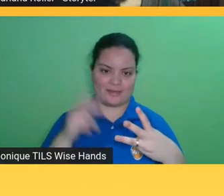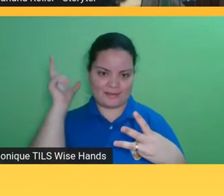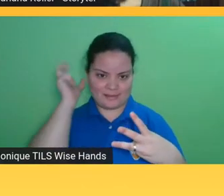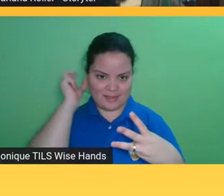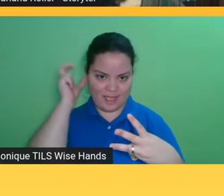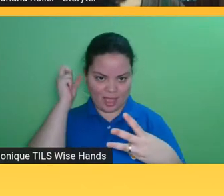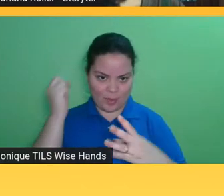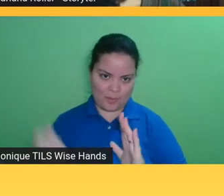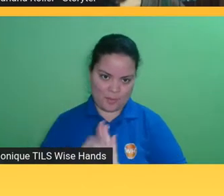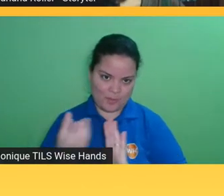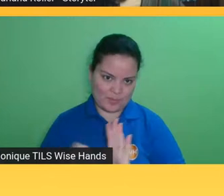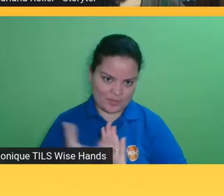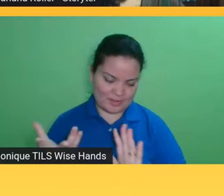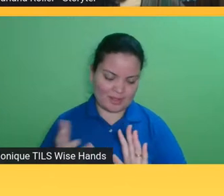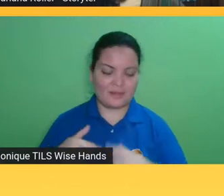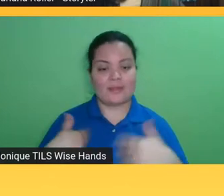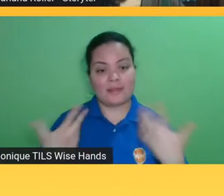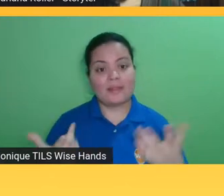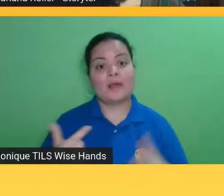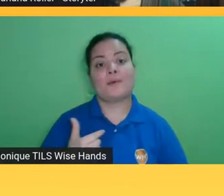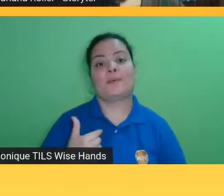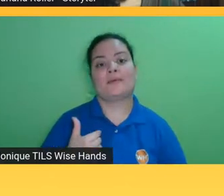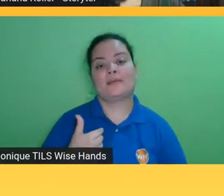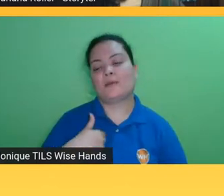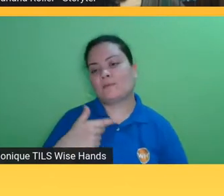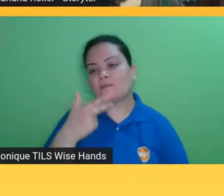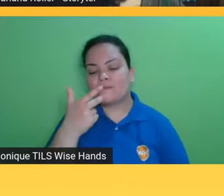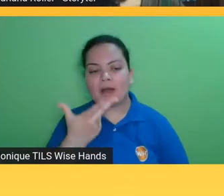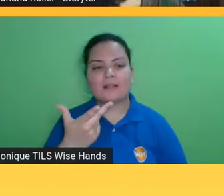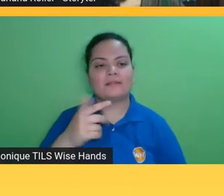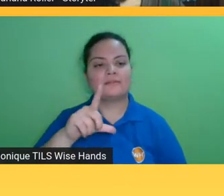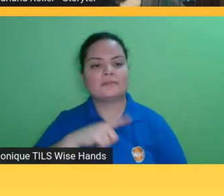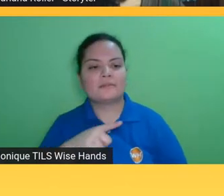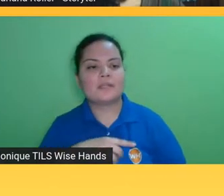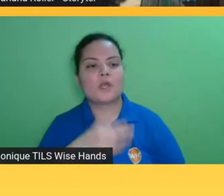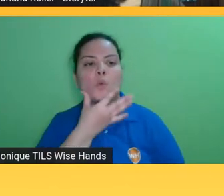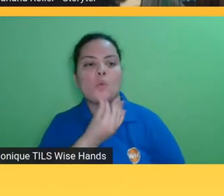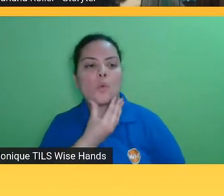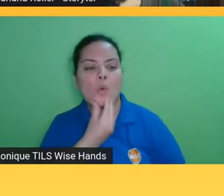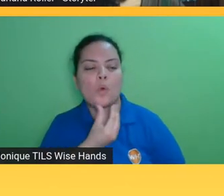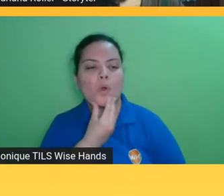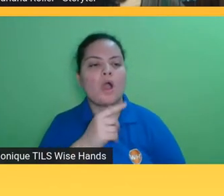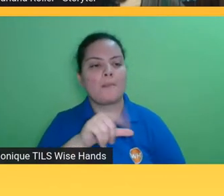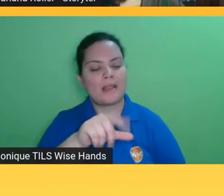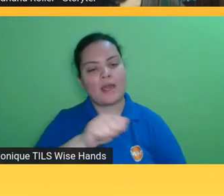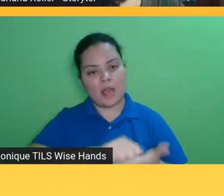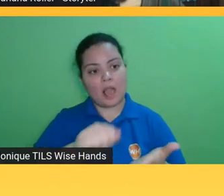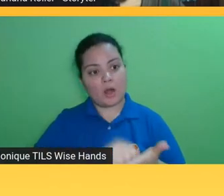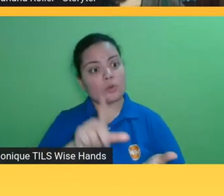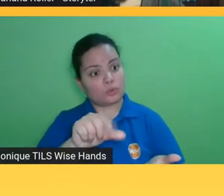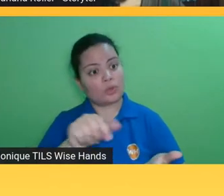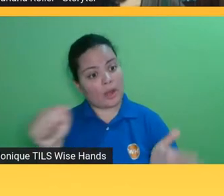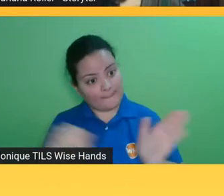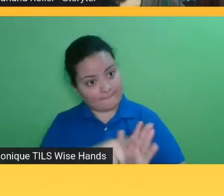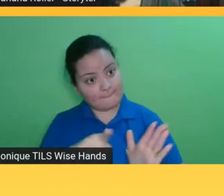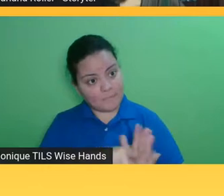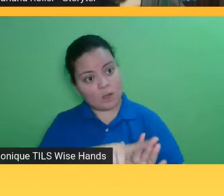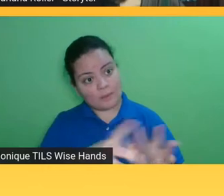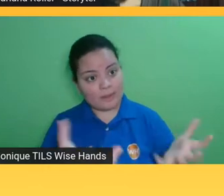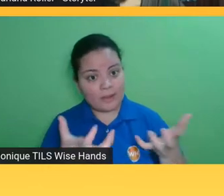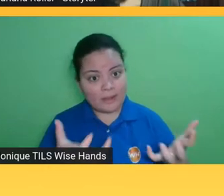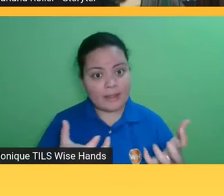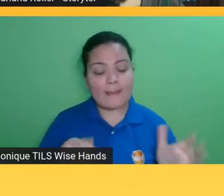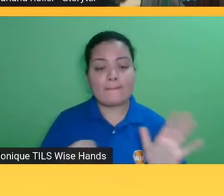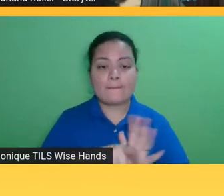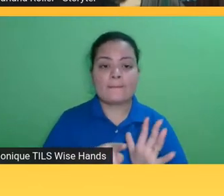x que é fala de uma maneira ótima ele gostaria de narrar o próprio livro ou então por que a gente não faz livro x com um autor tal então